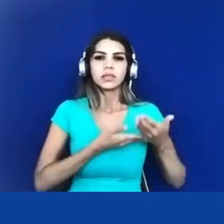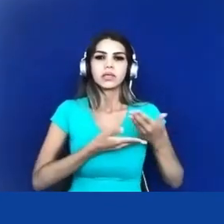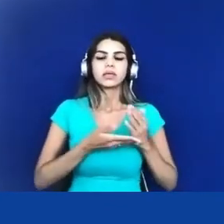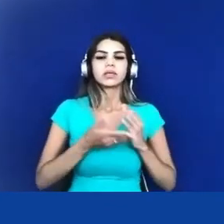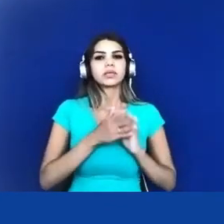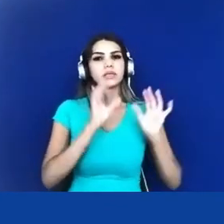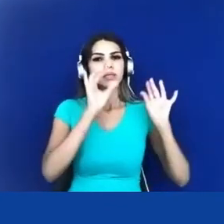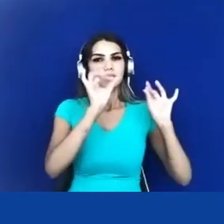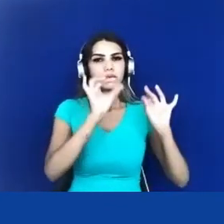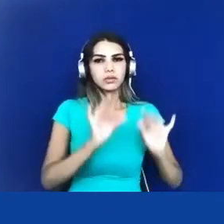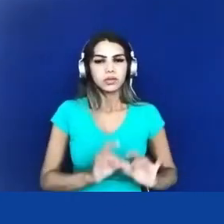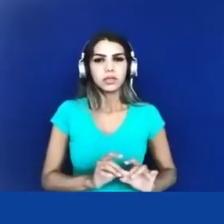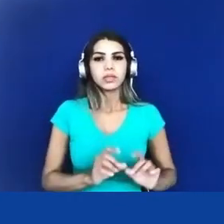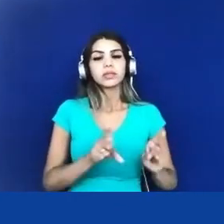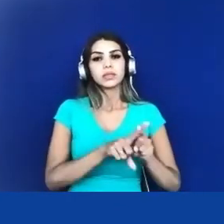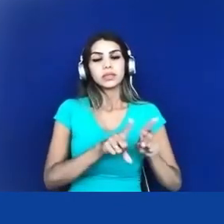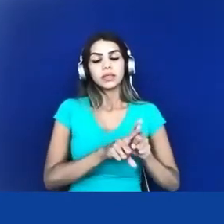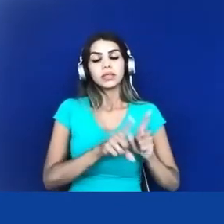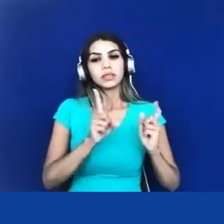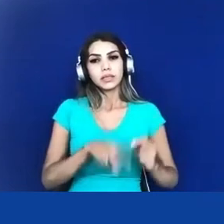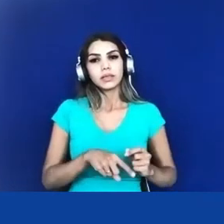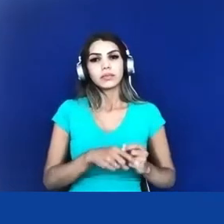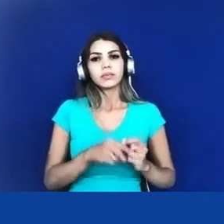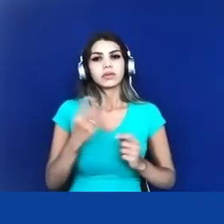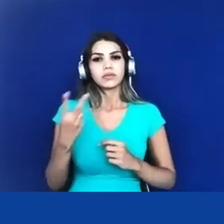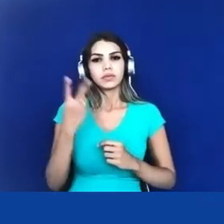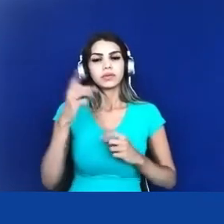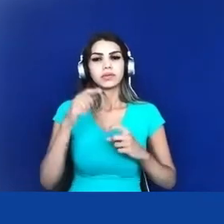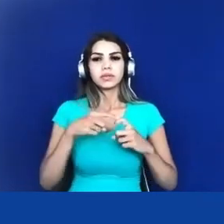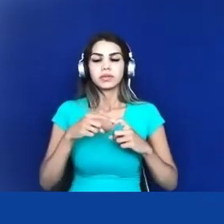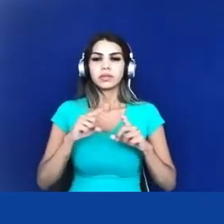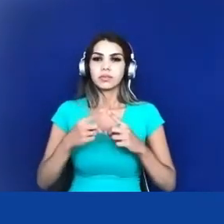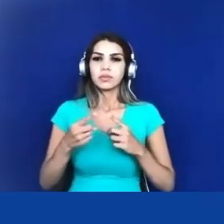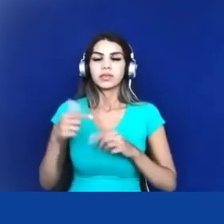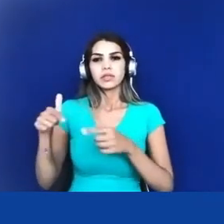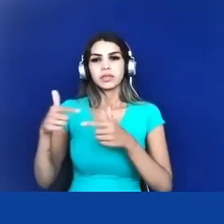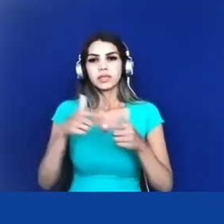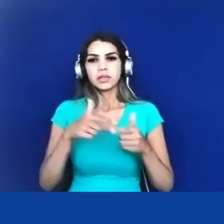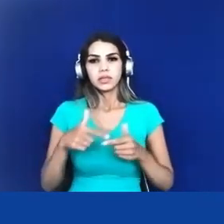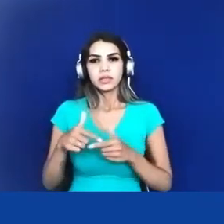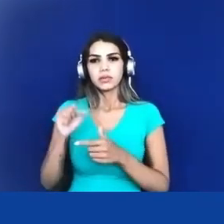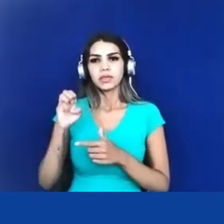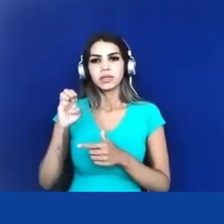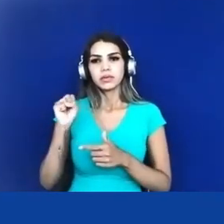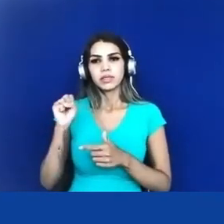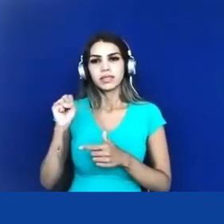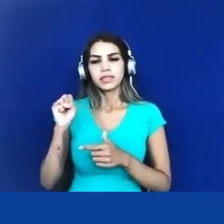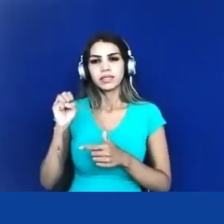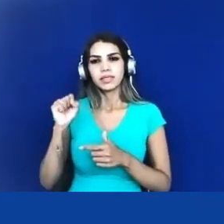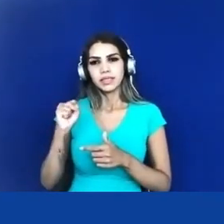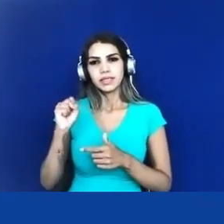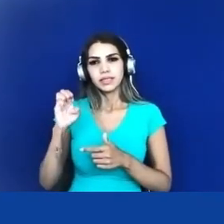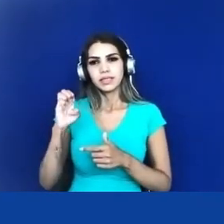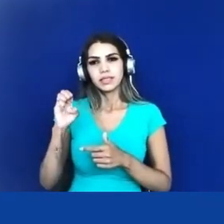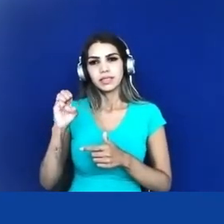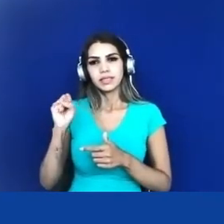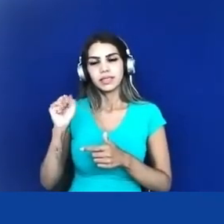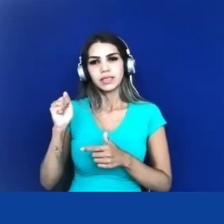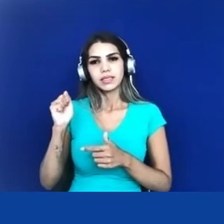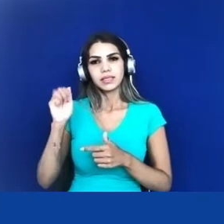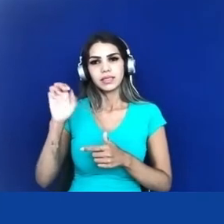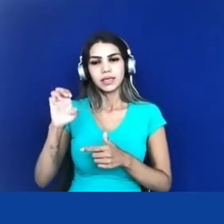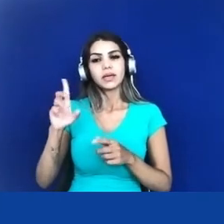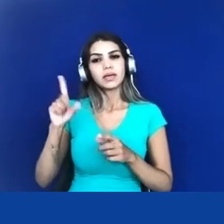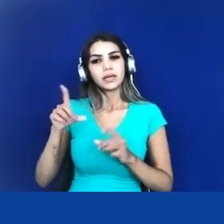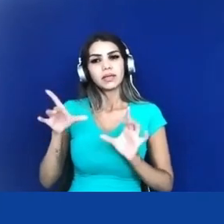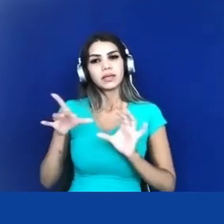trabalho desenvolvido pela CESAI e aí junto ao Ministério da Saúde porque ela faz parte do sistema SUS né de